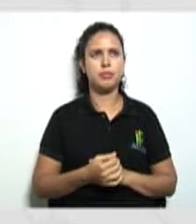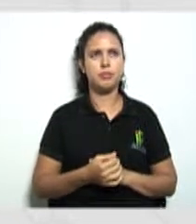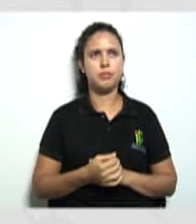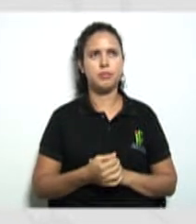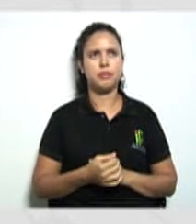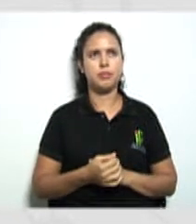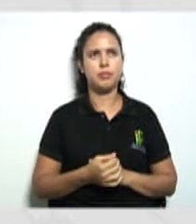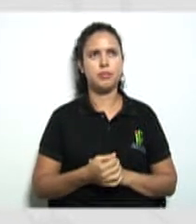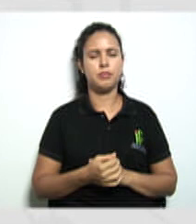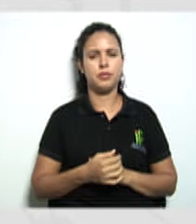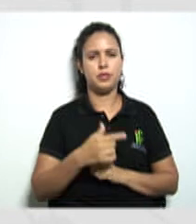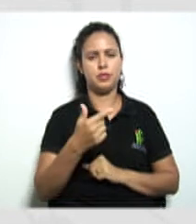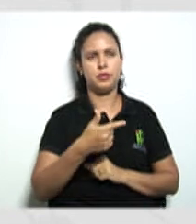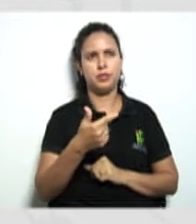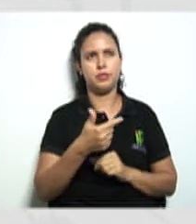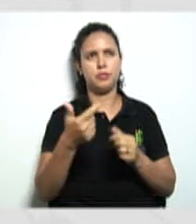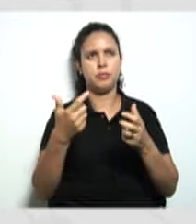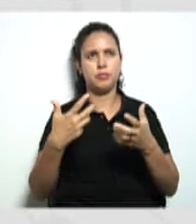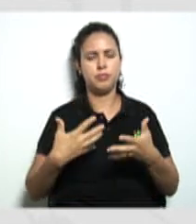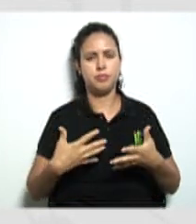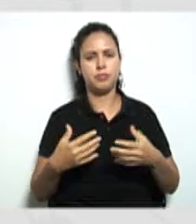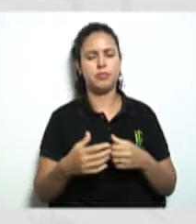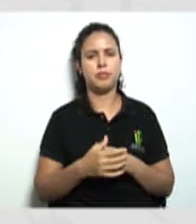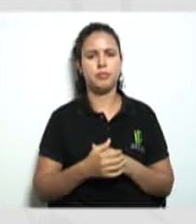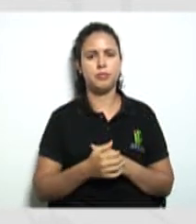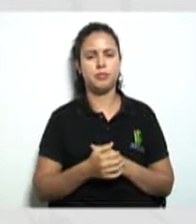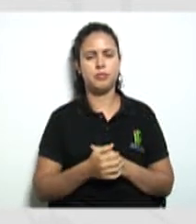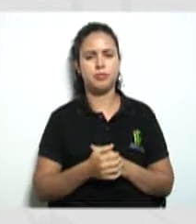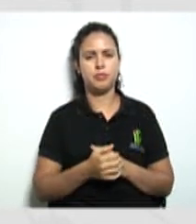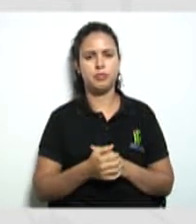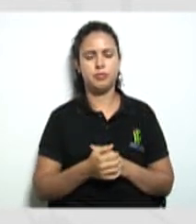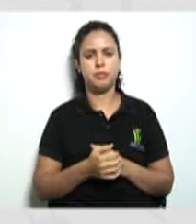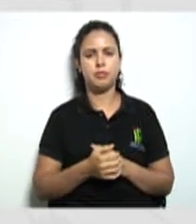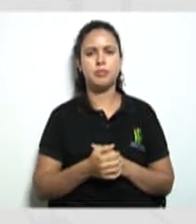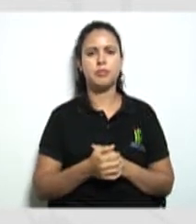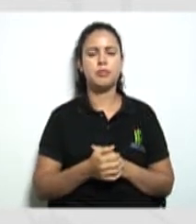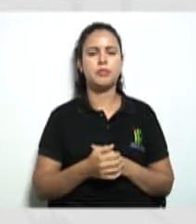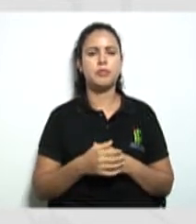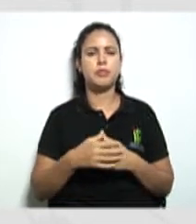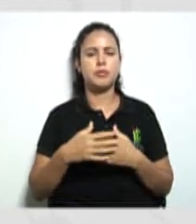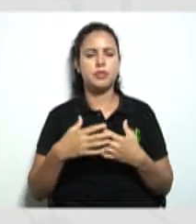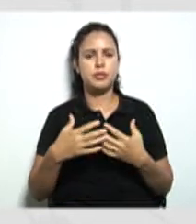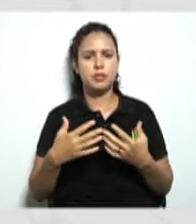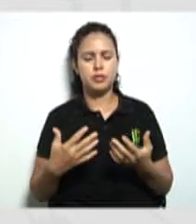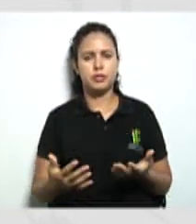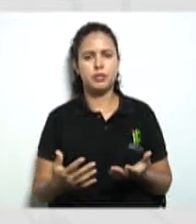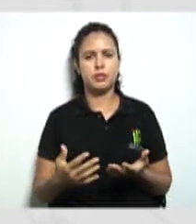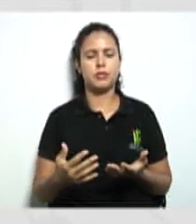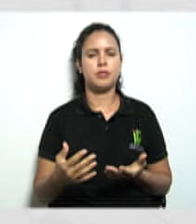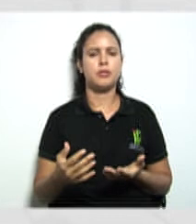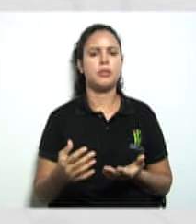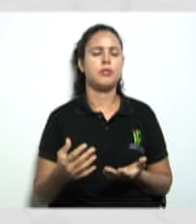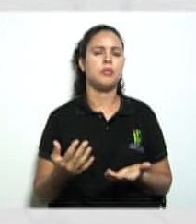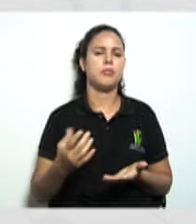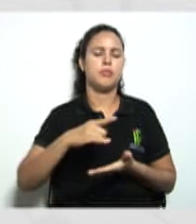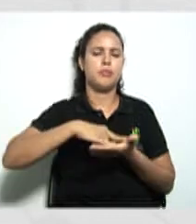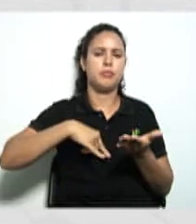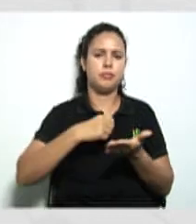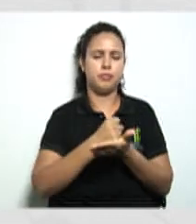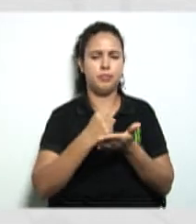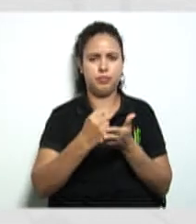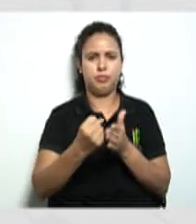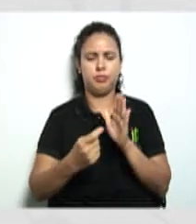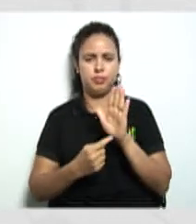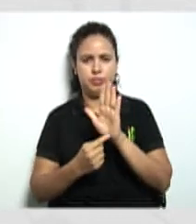vai dizer o seguinte o que é junta comercial né quais são os documentos que deverão ser apresentados pelos